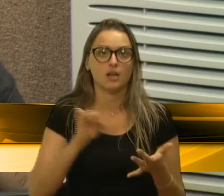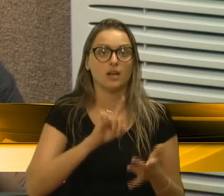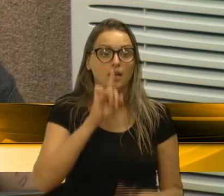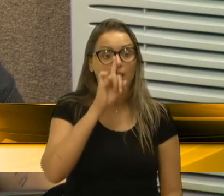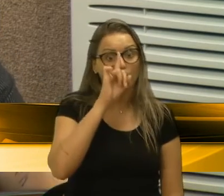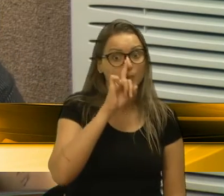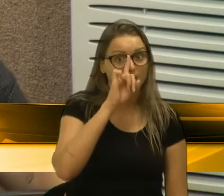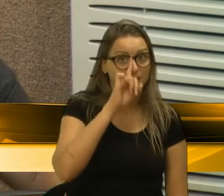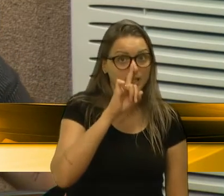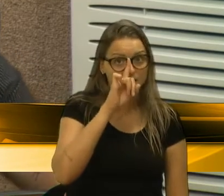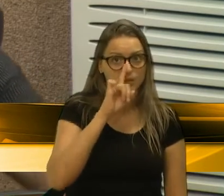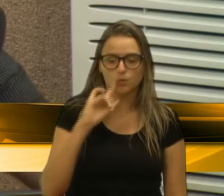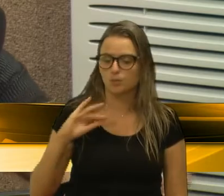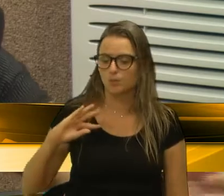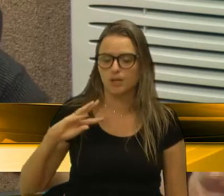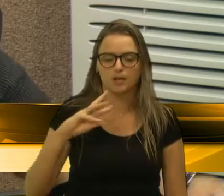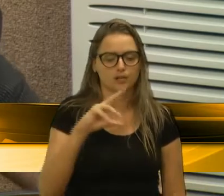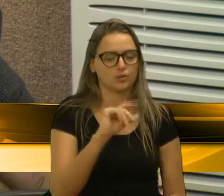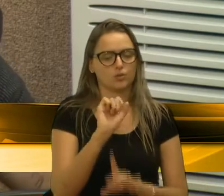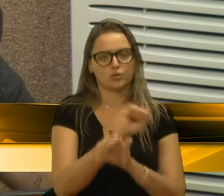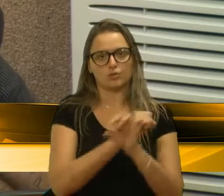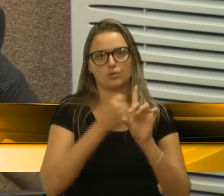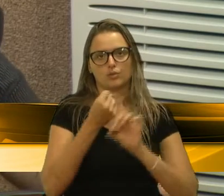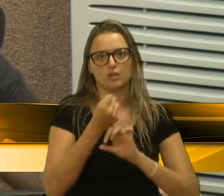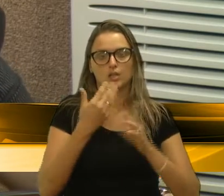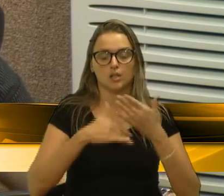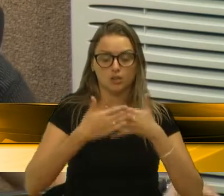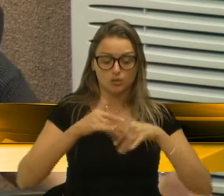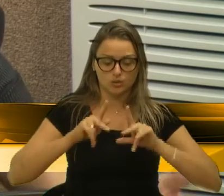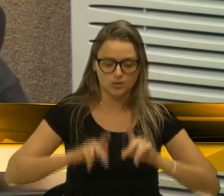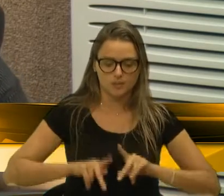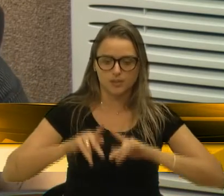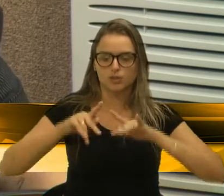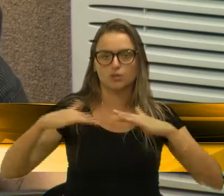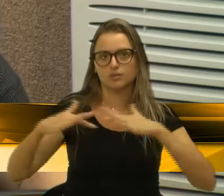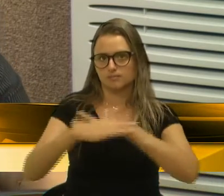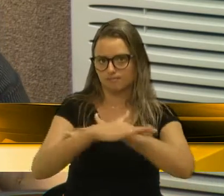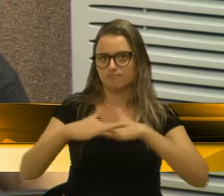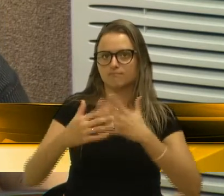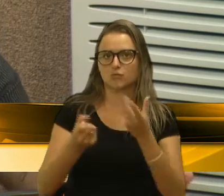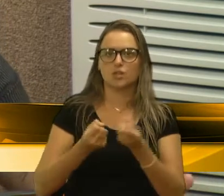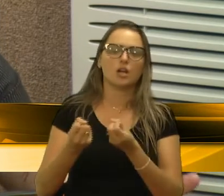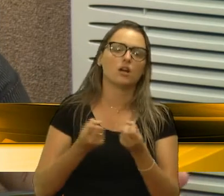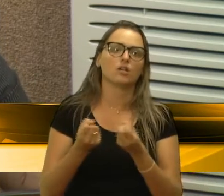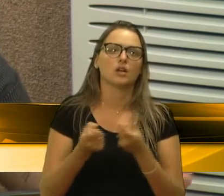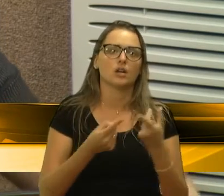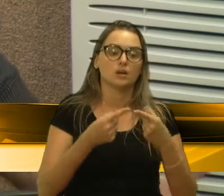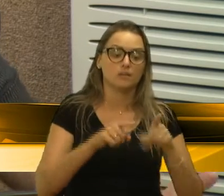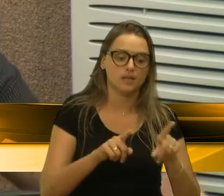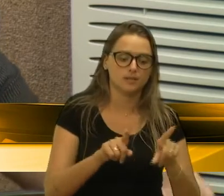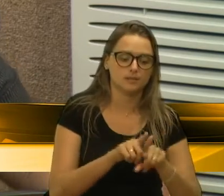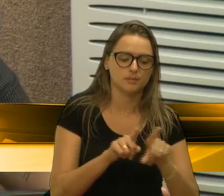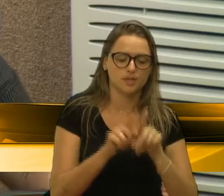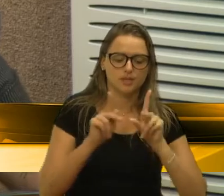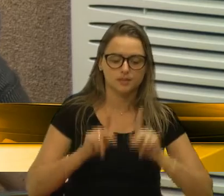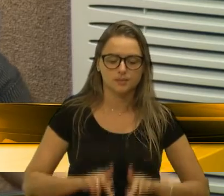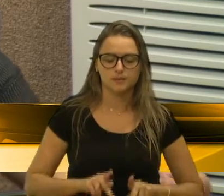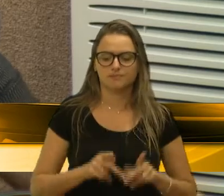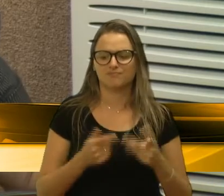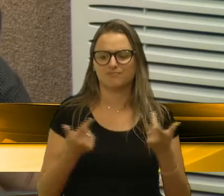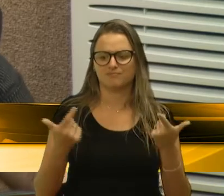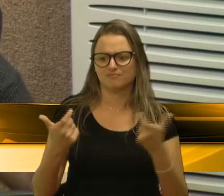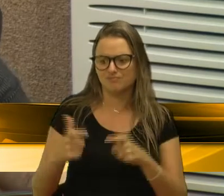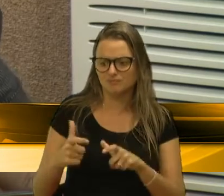evidente que está cercando todas as pessoas que frequentam o trânsito, e não só os veículos, mas quantas dessas pessoas passam por locais extremamente